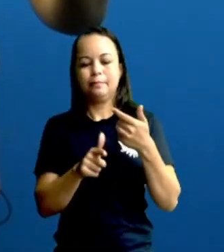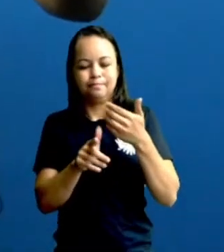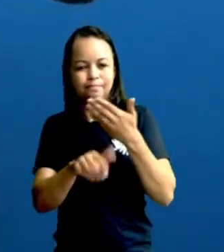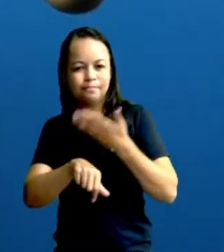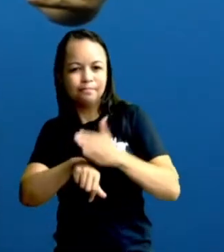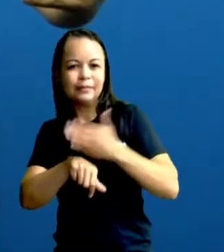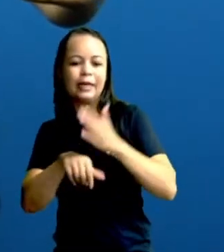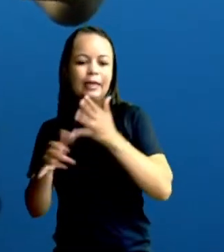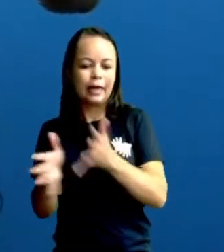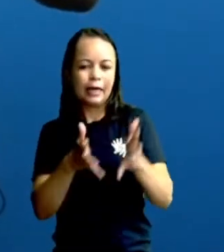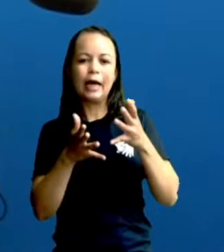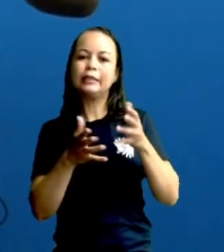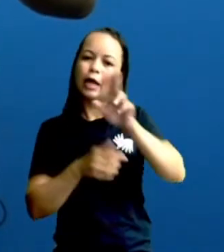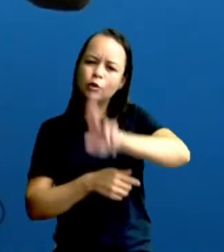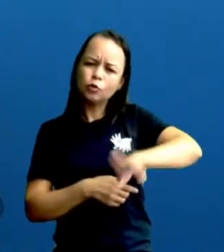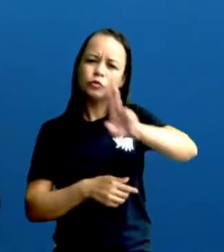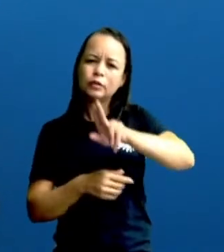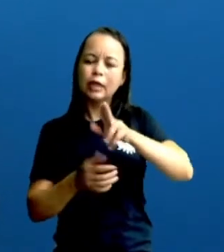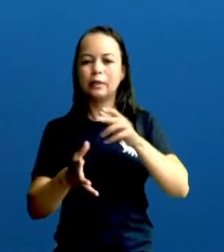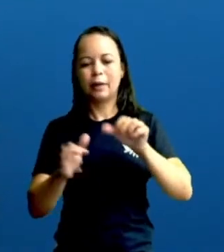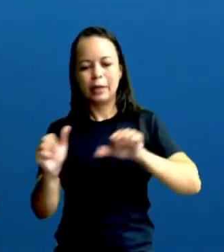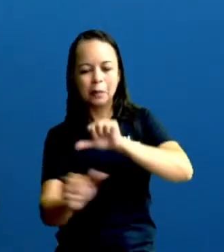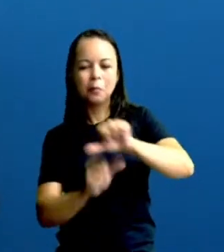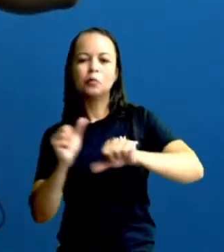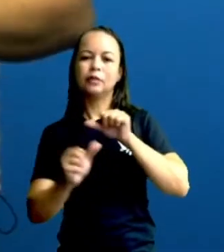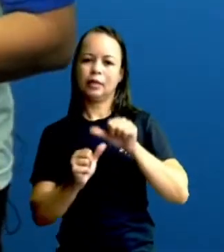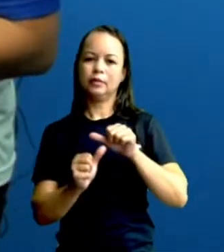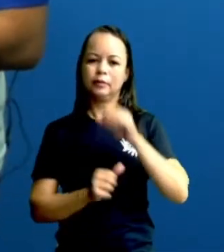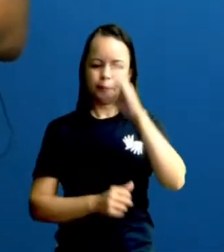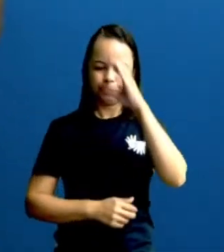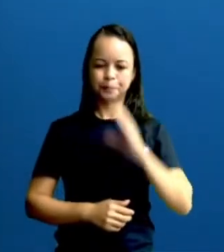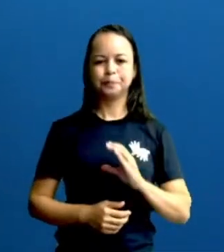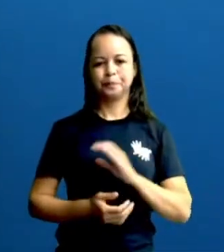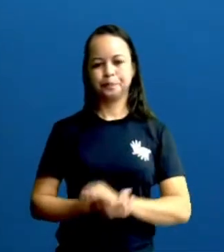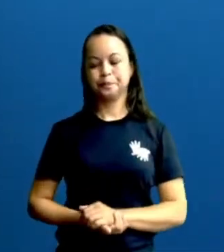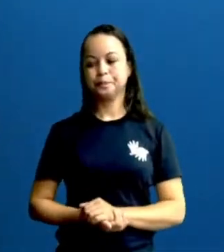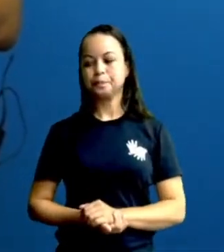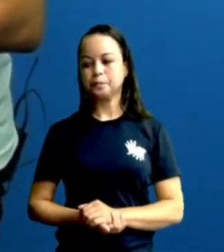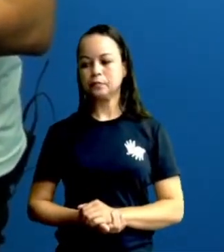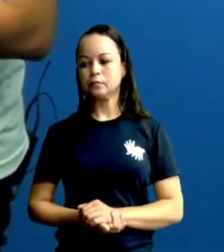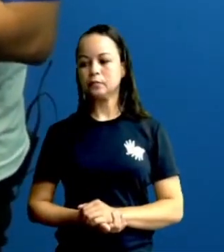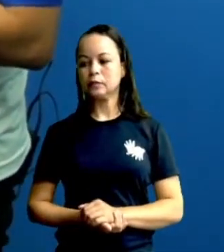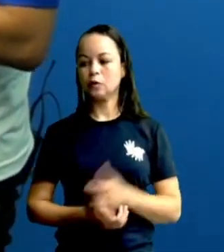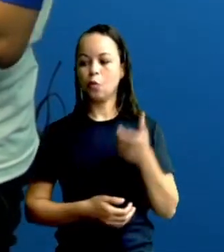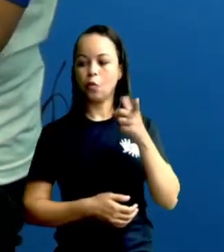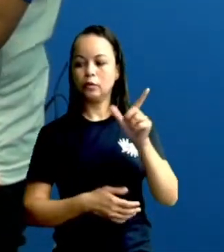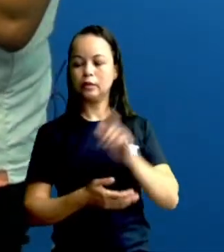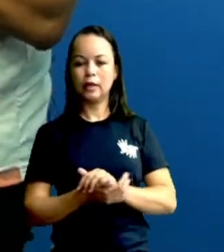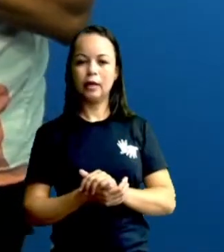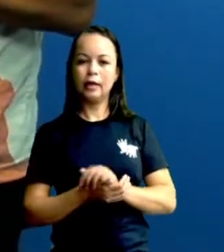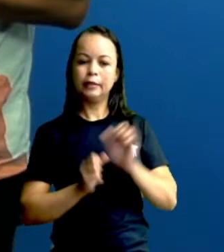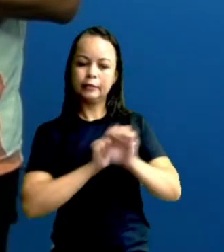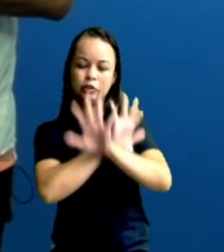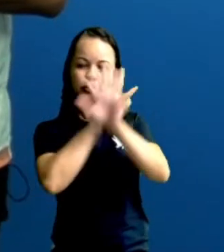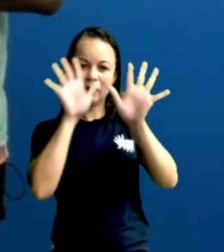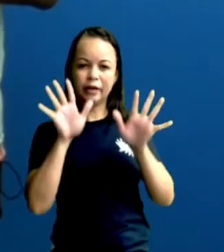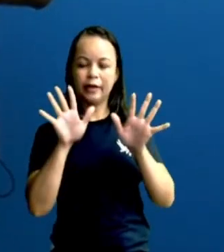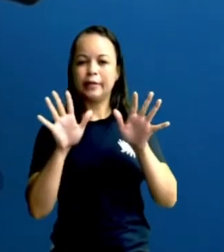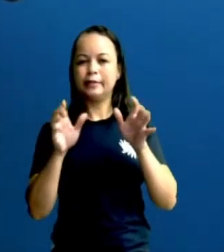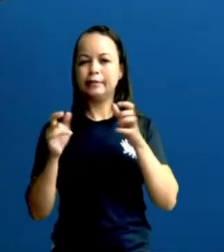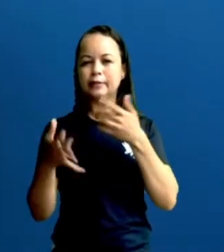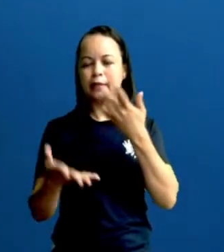devidamente usada para ter mudança de comportamento. Outra coisa, transparência na aplicação da política mineral.